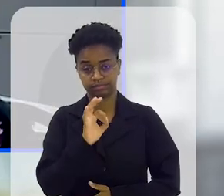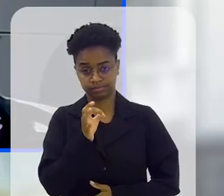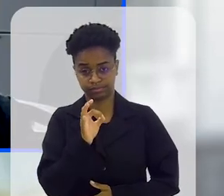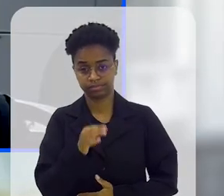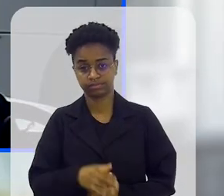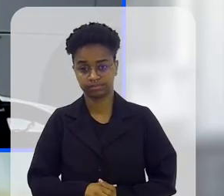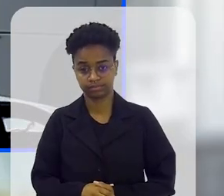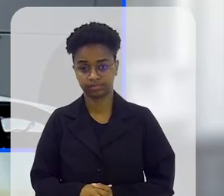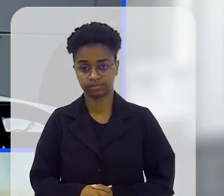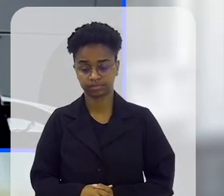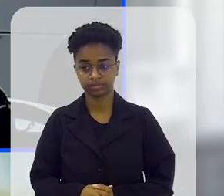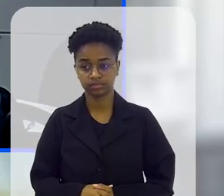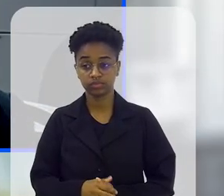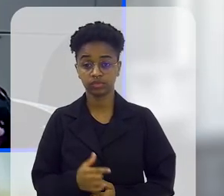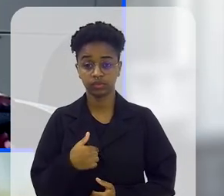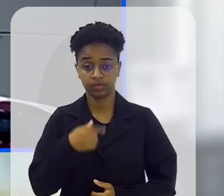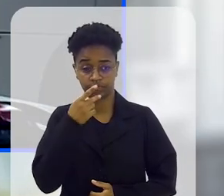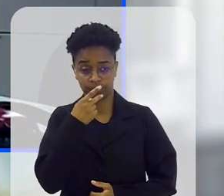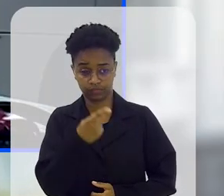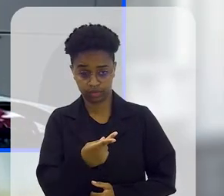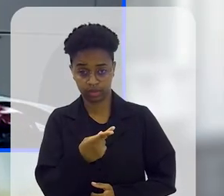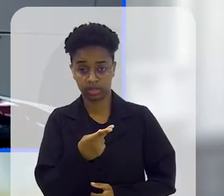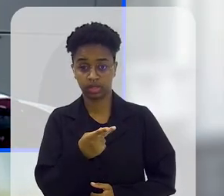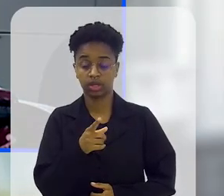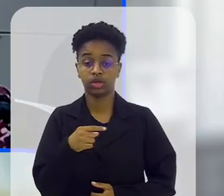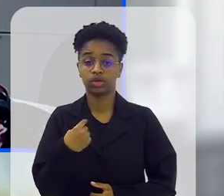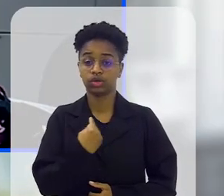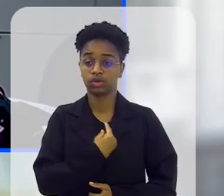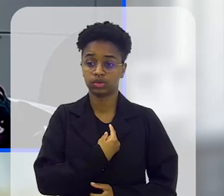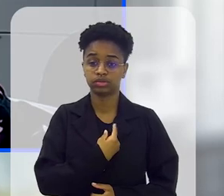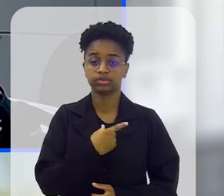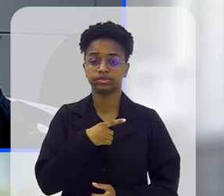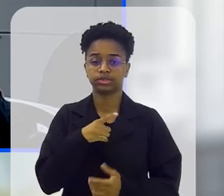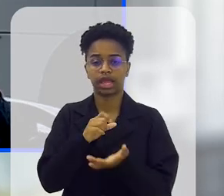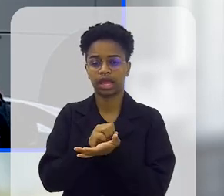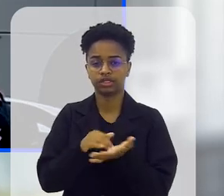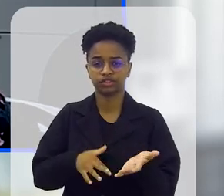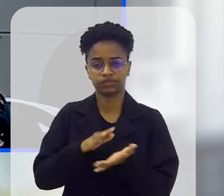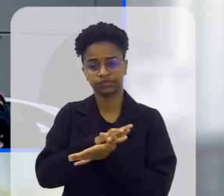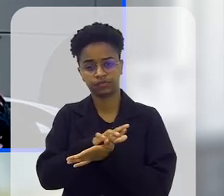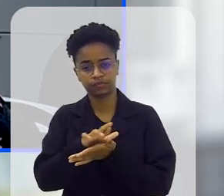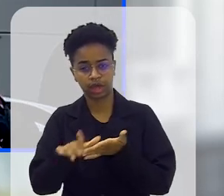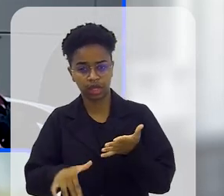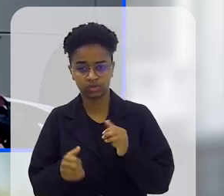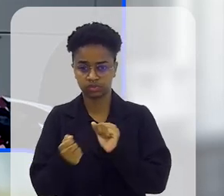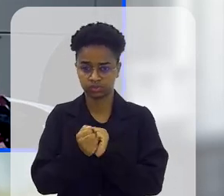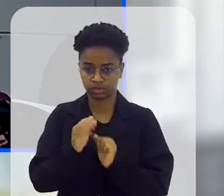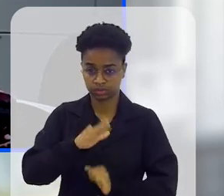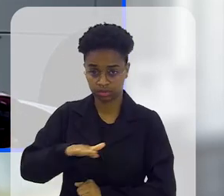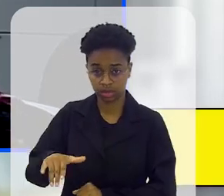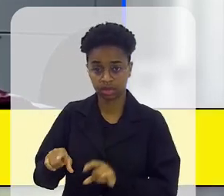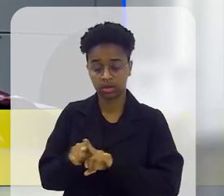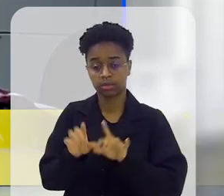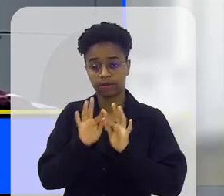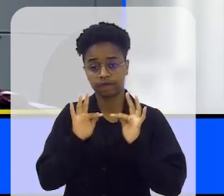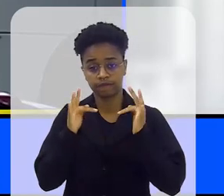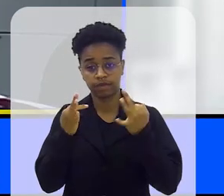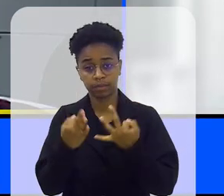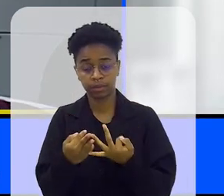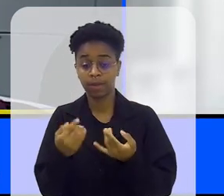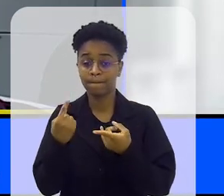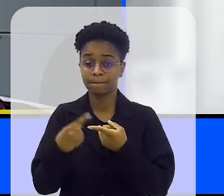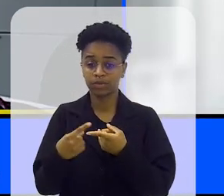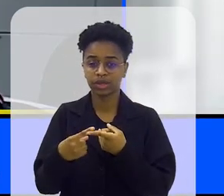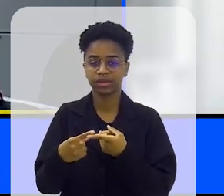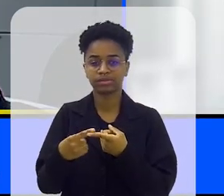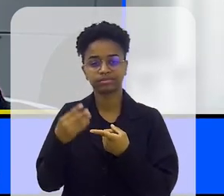É, Flávio, é, que nem eu falei para você, nós aqui desenvolvemos várias atividades para essas crianças e para as mães,